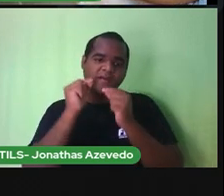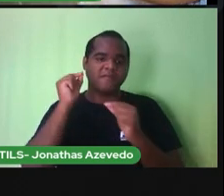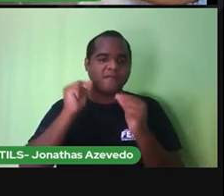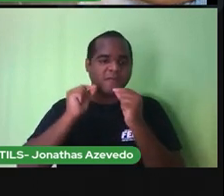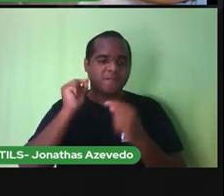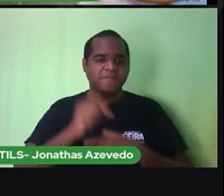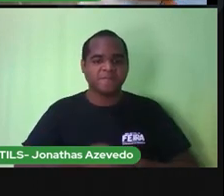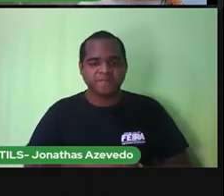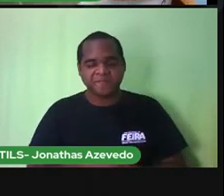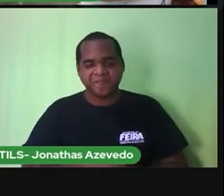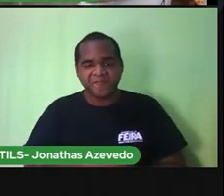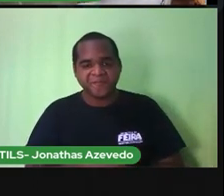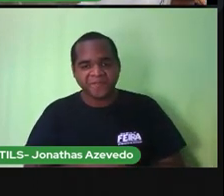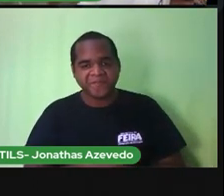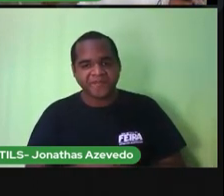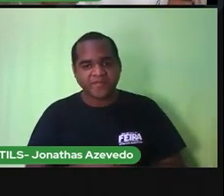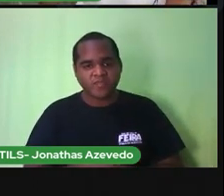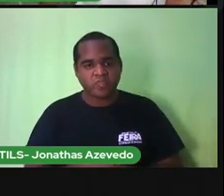Desodorante.